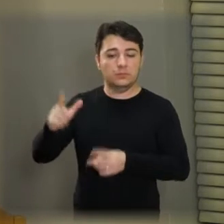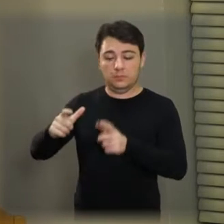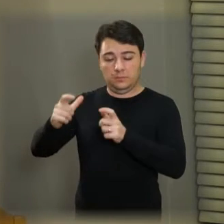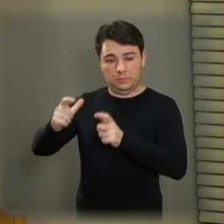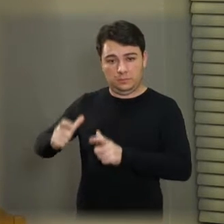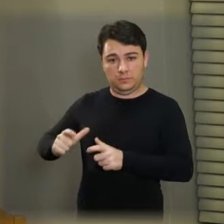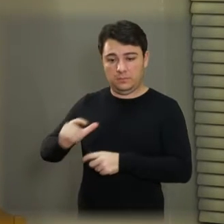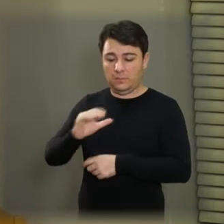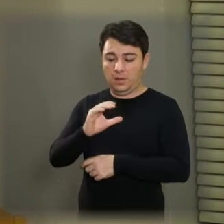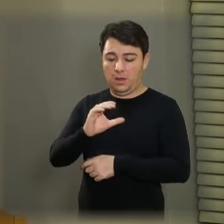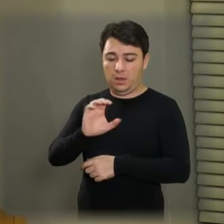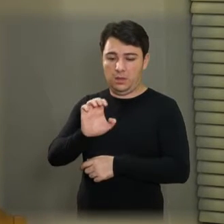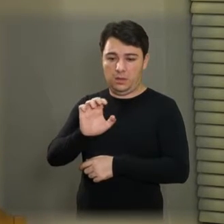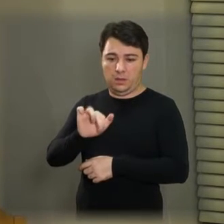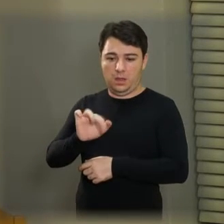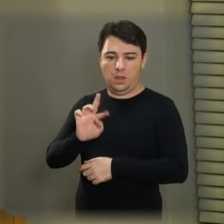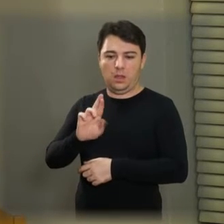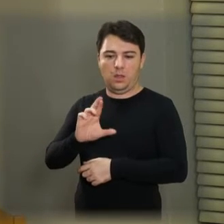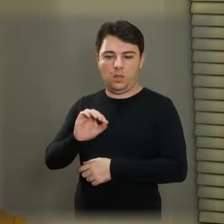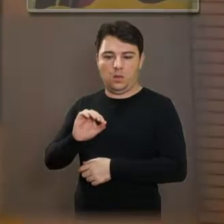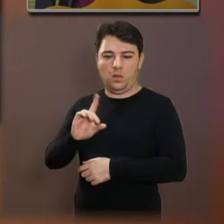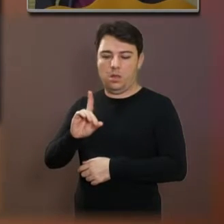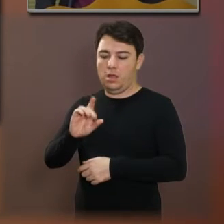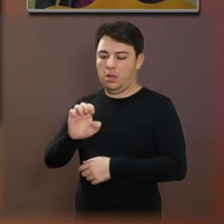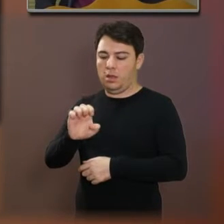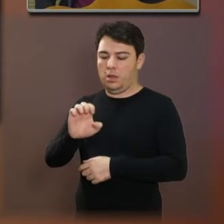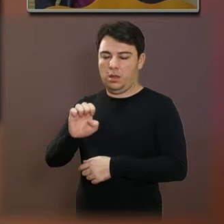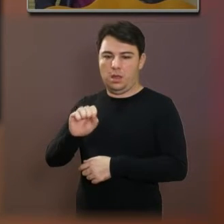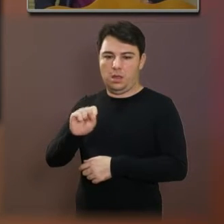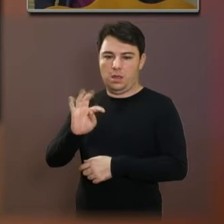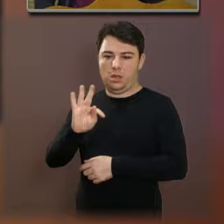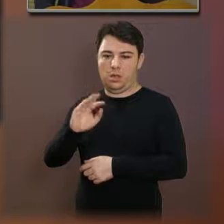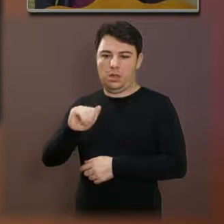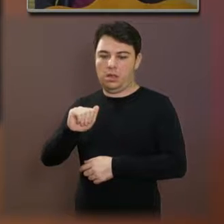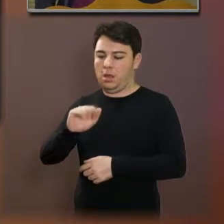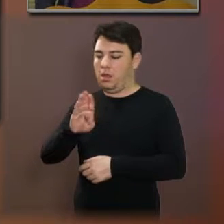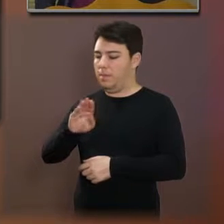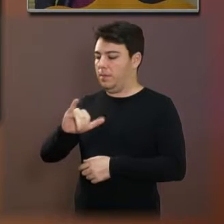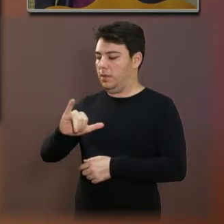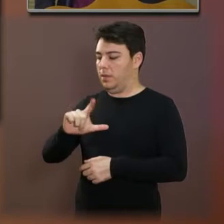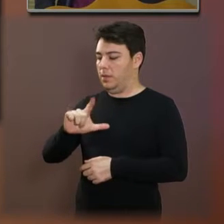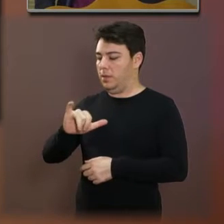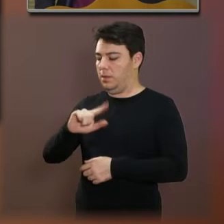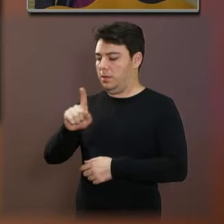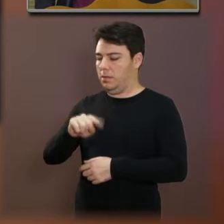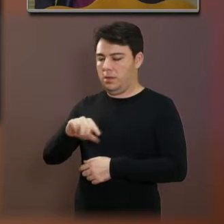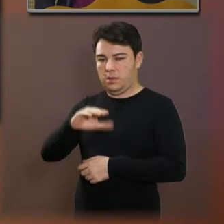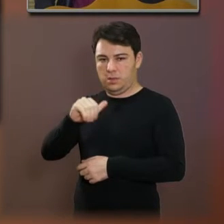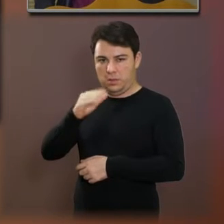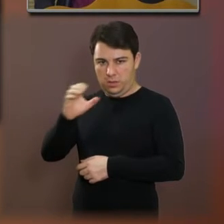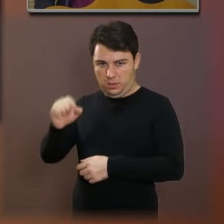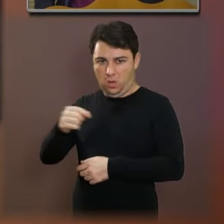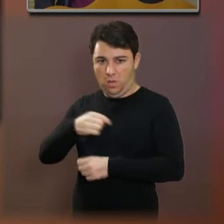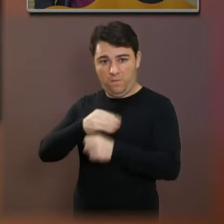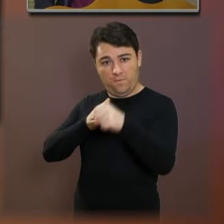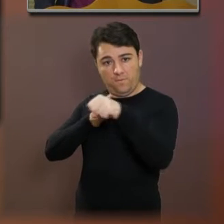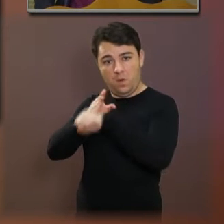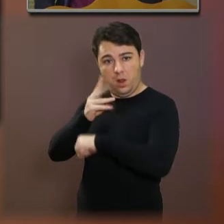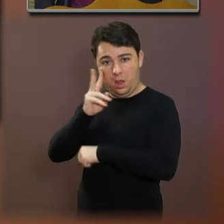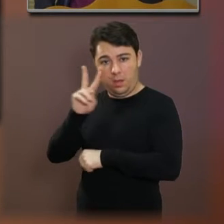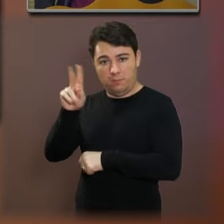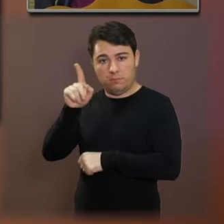Gostaria de colocar o primeiro vídeo que nós tivemos lá com o Porsani e o Jefferson para ver um pouquinho como estão as